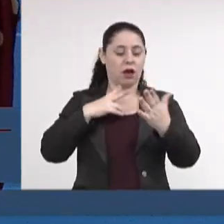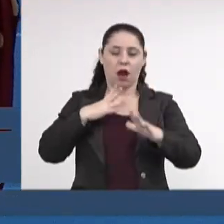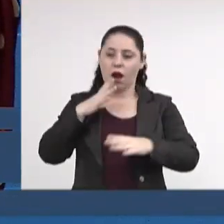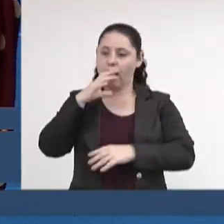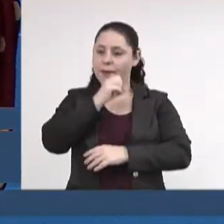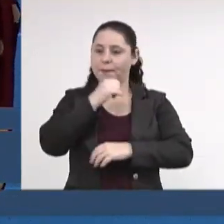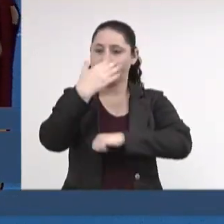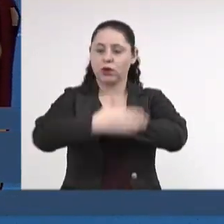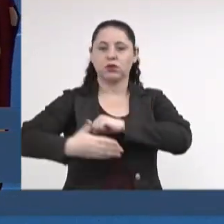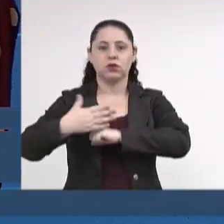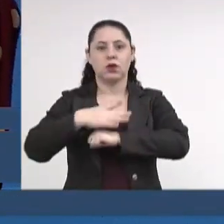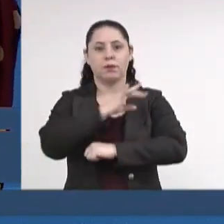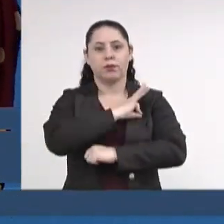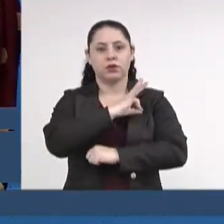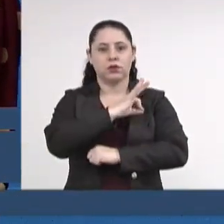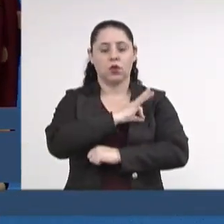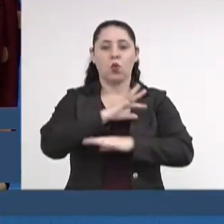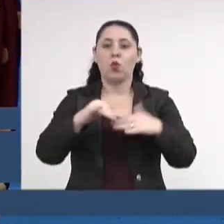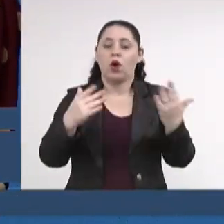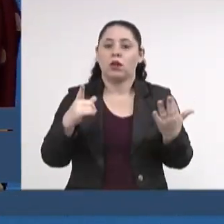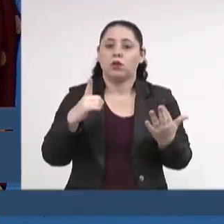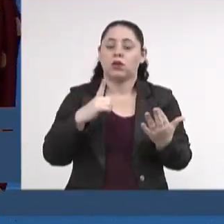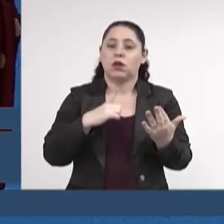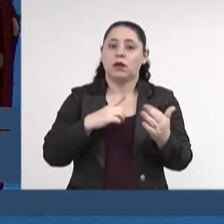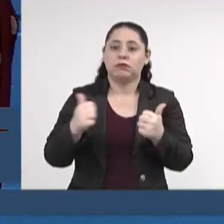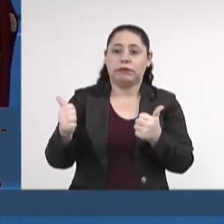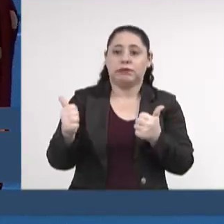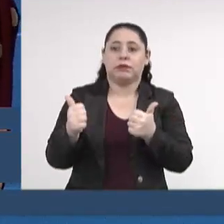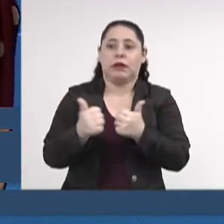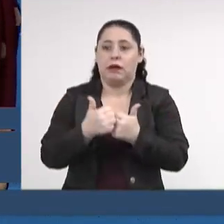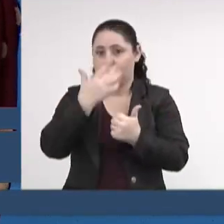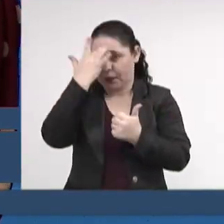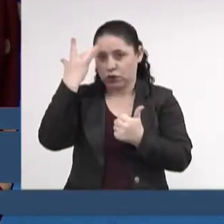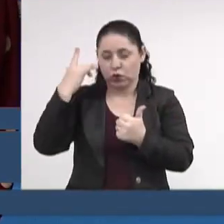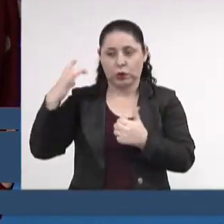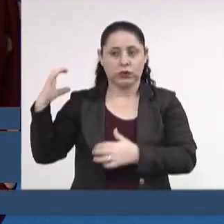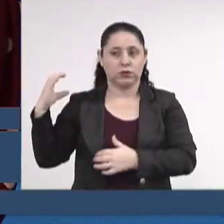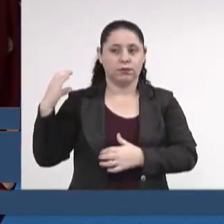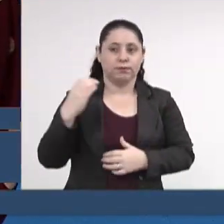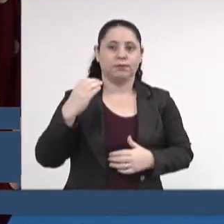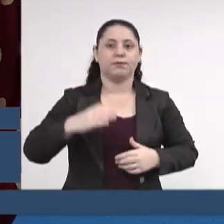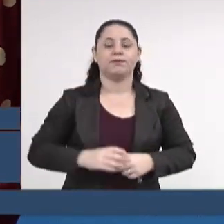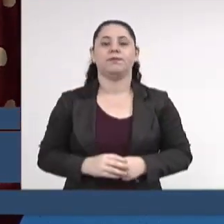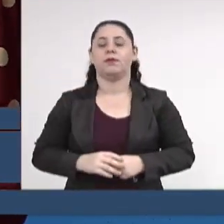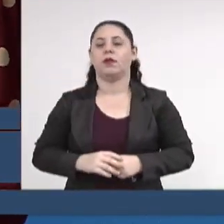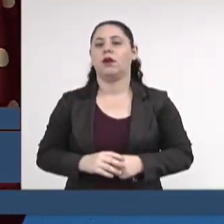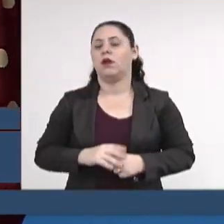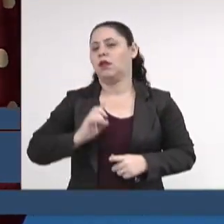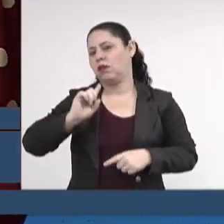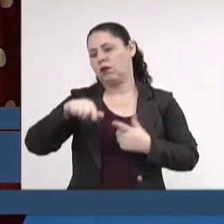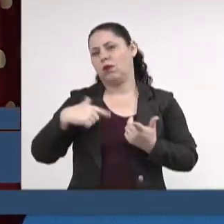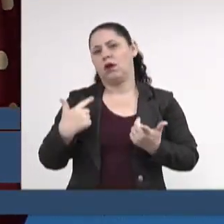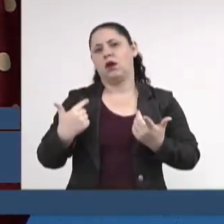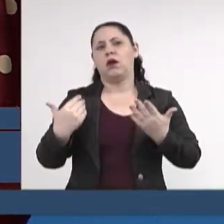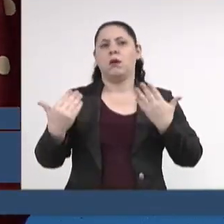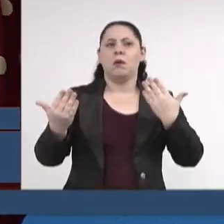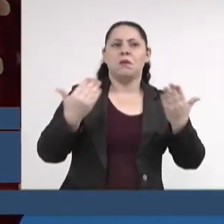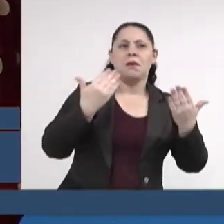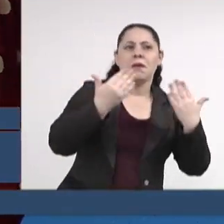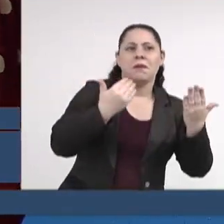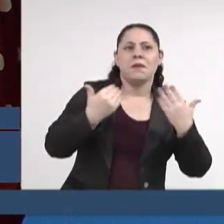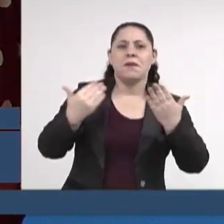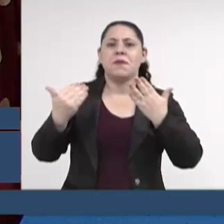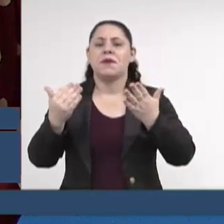das autoridades policiais quando houver aproximação de seu agressor. Após inúmeras tratativas com o Poder